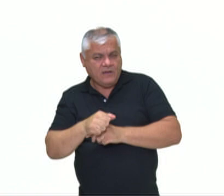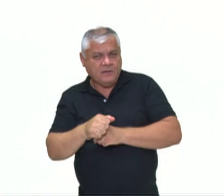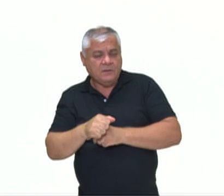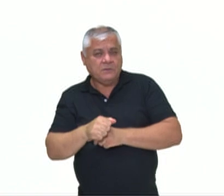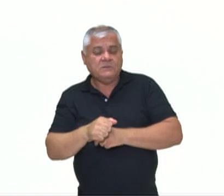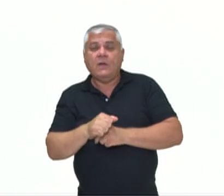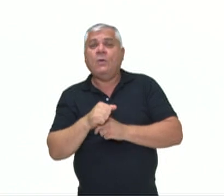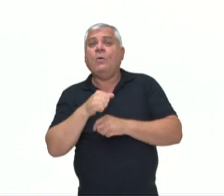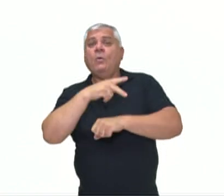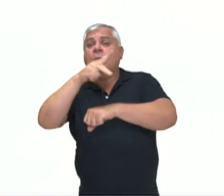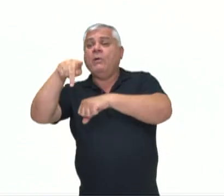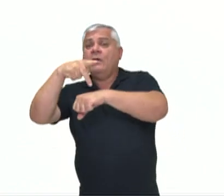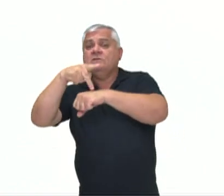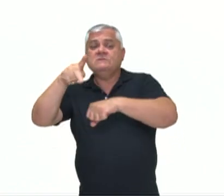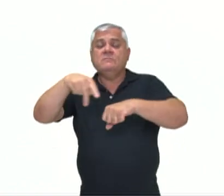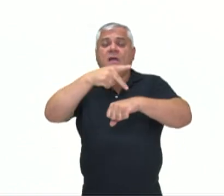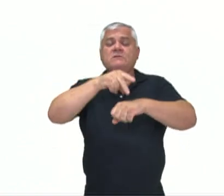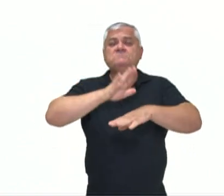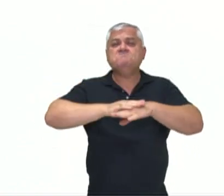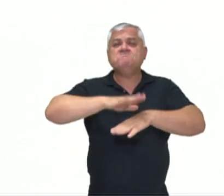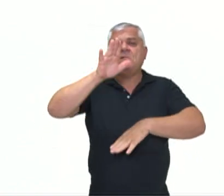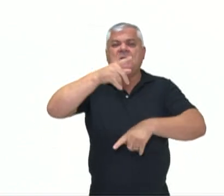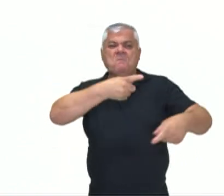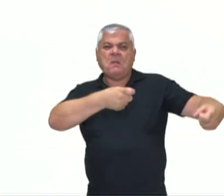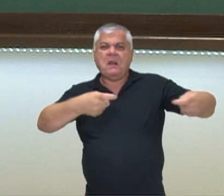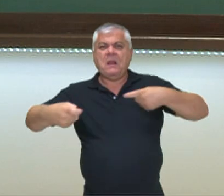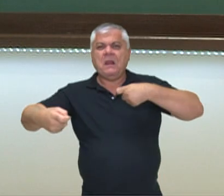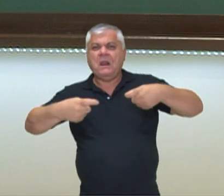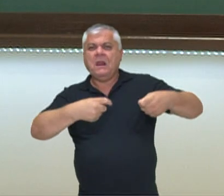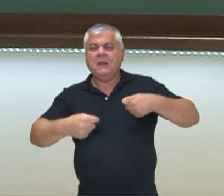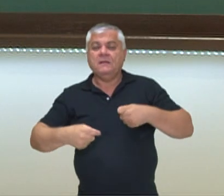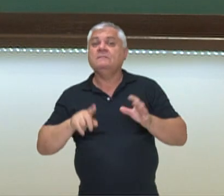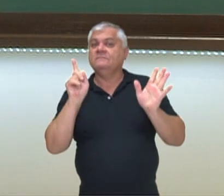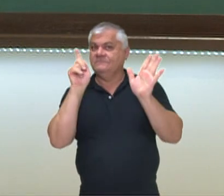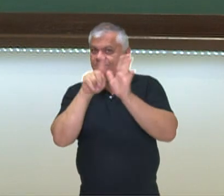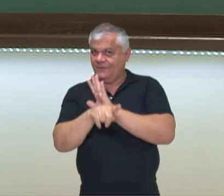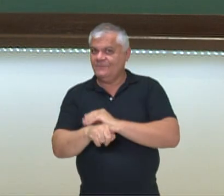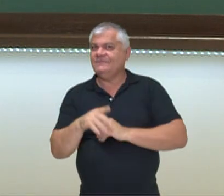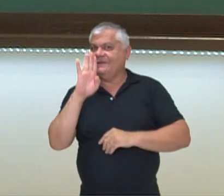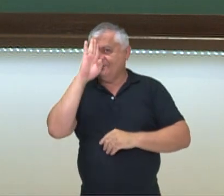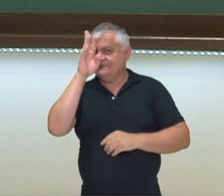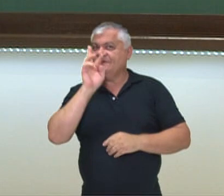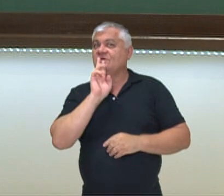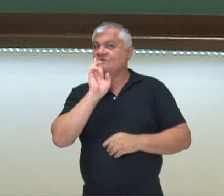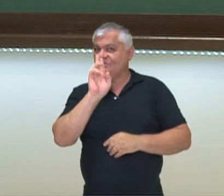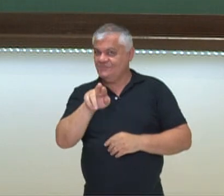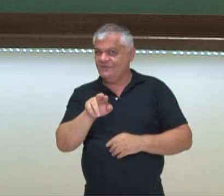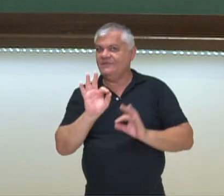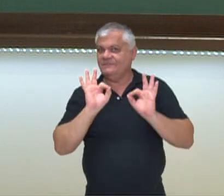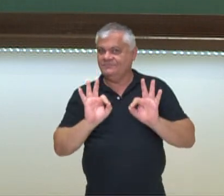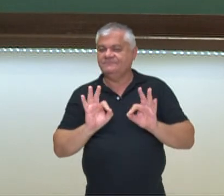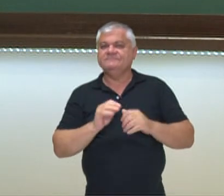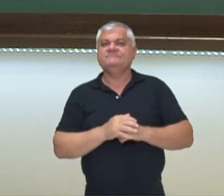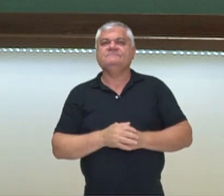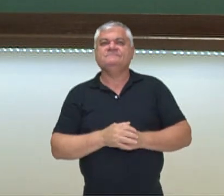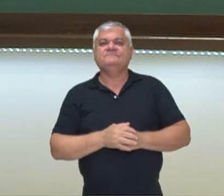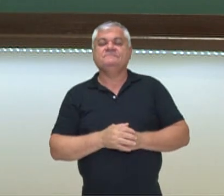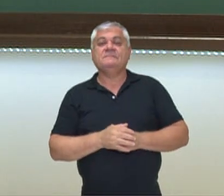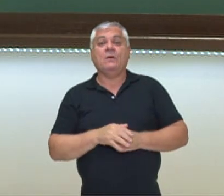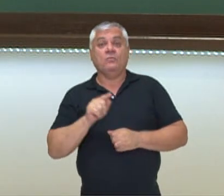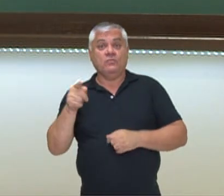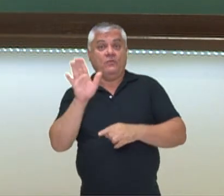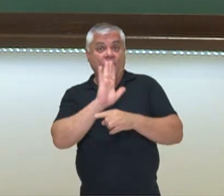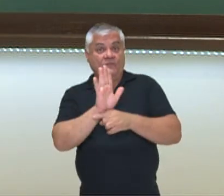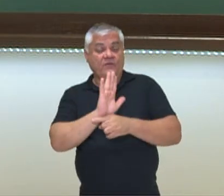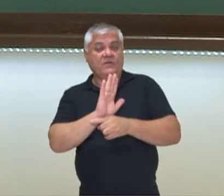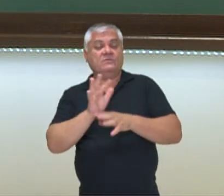potências mais rivalizaram nesse período? Essa é a principal pergunta que devemos responder com este vídeo. Nele nós